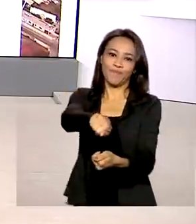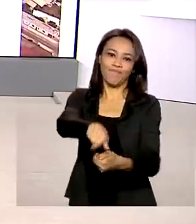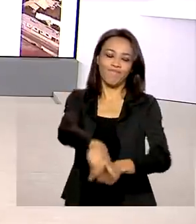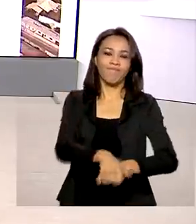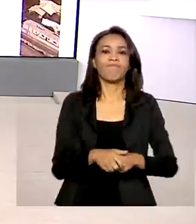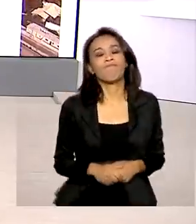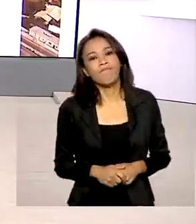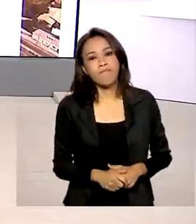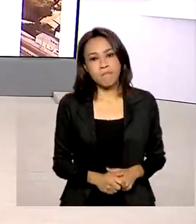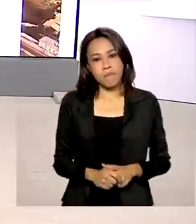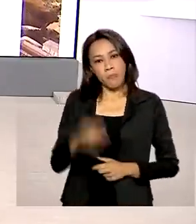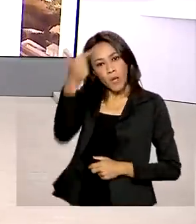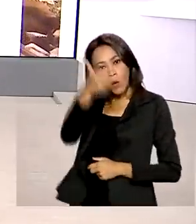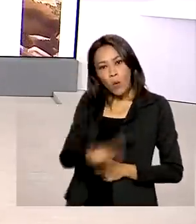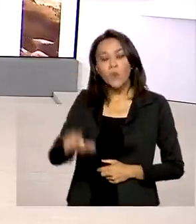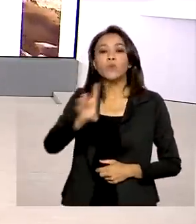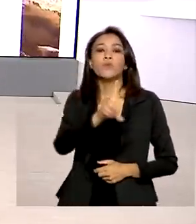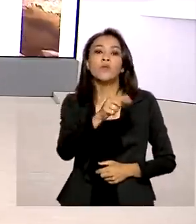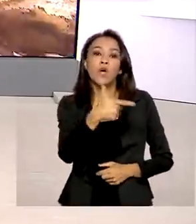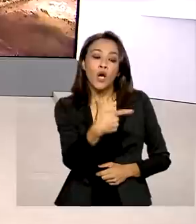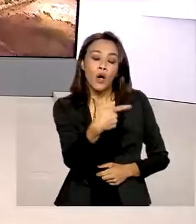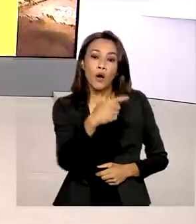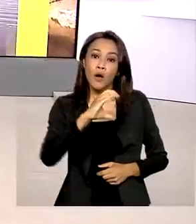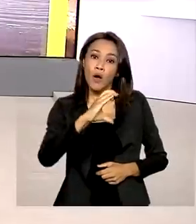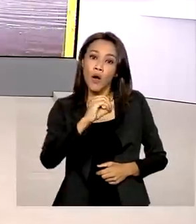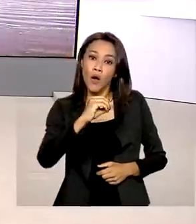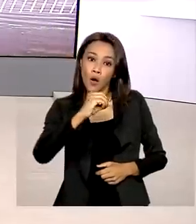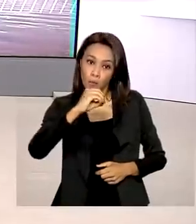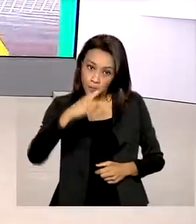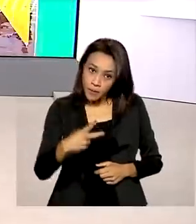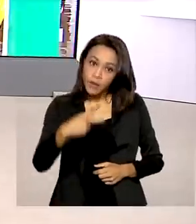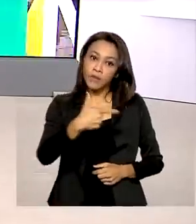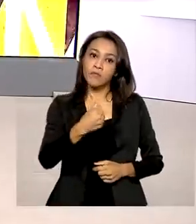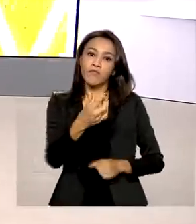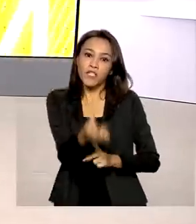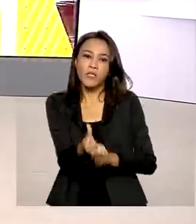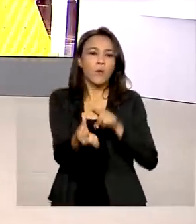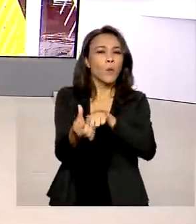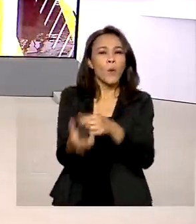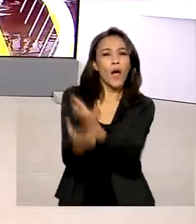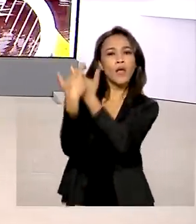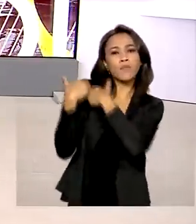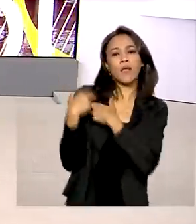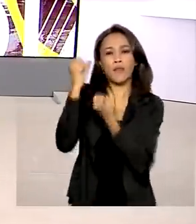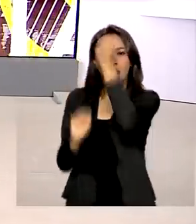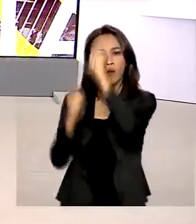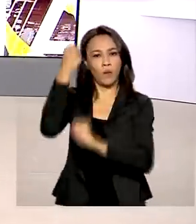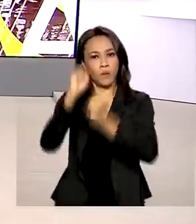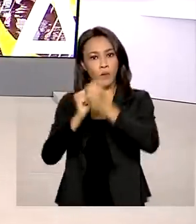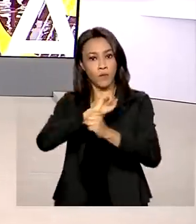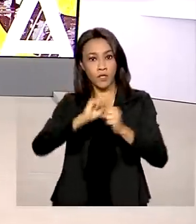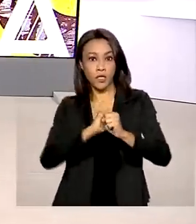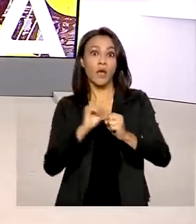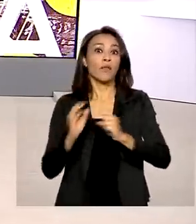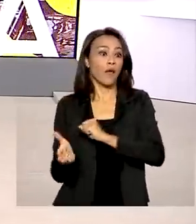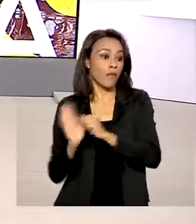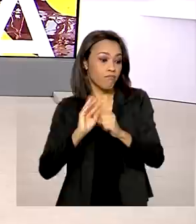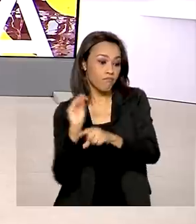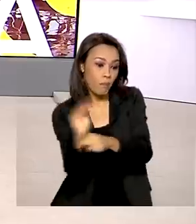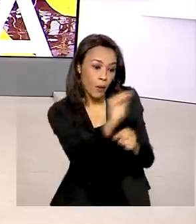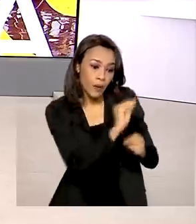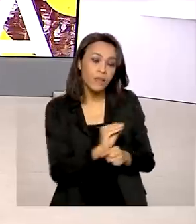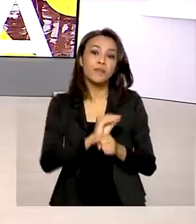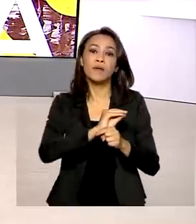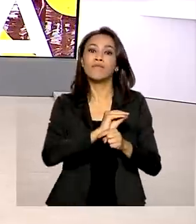Em mais um dia da COP26, o tema foi o papel da indústria na proteção do meio ambiente. Integrantes do